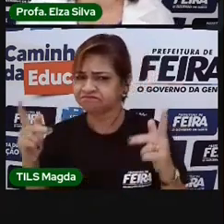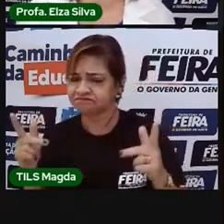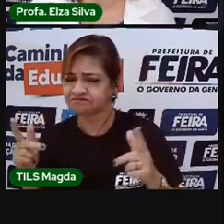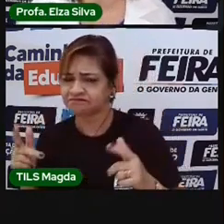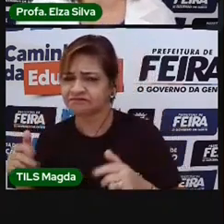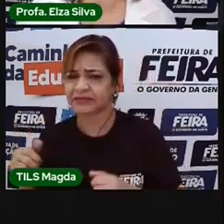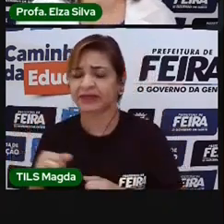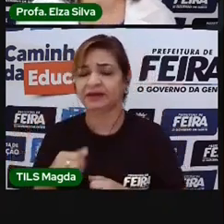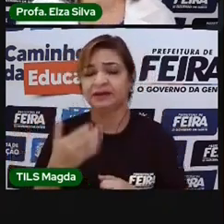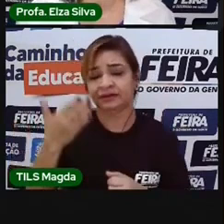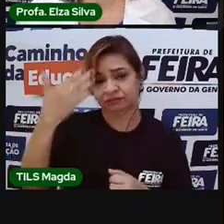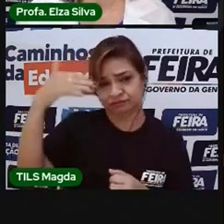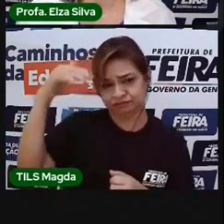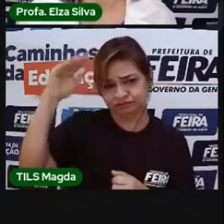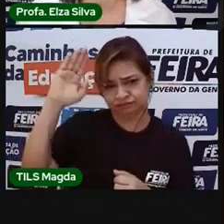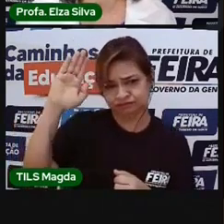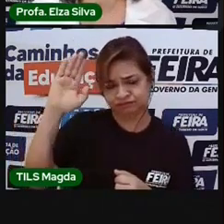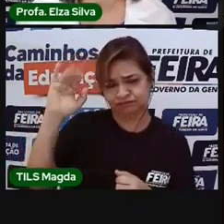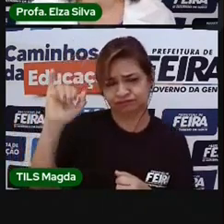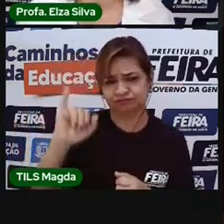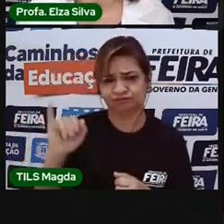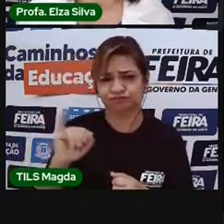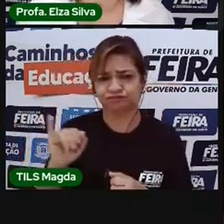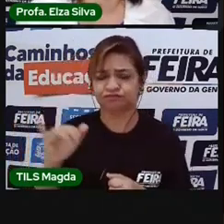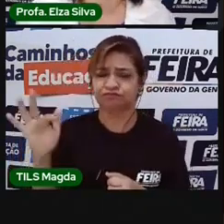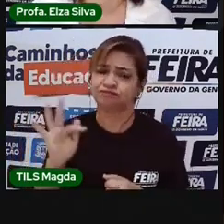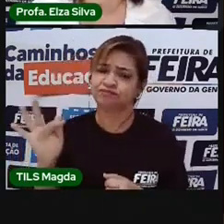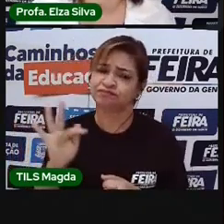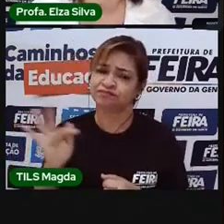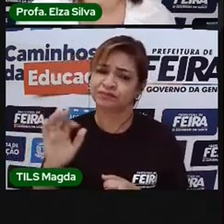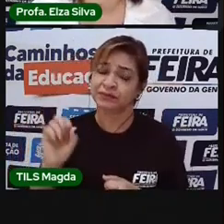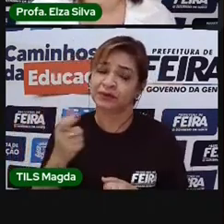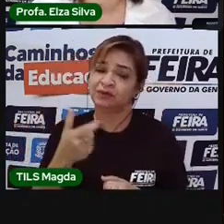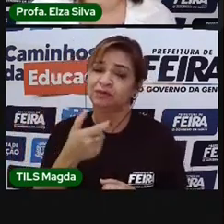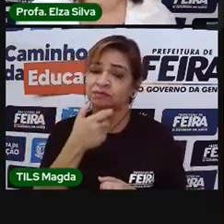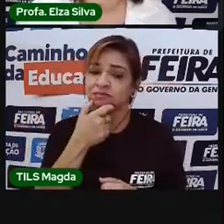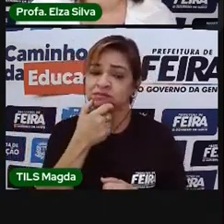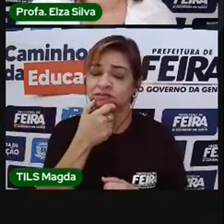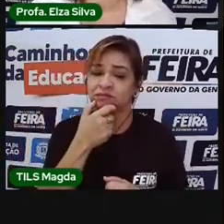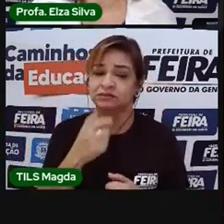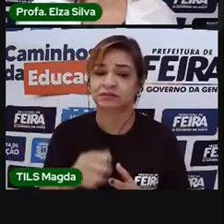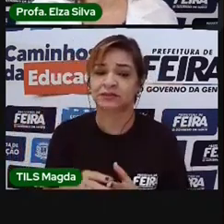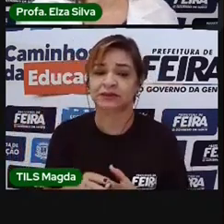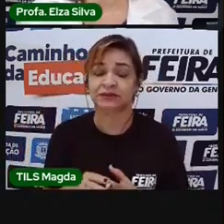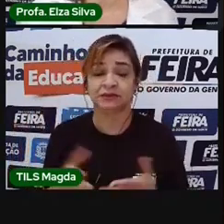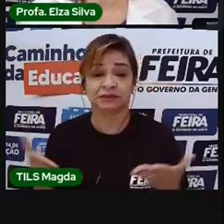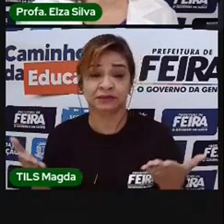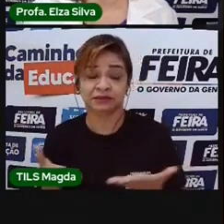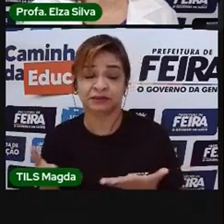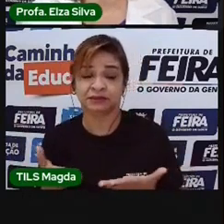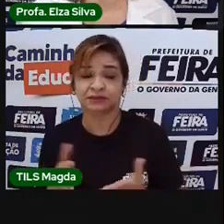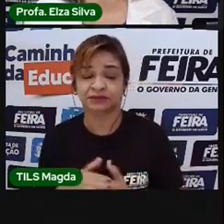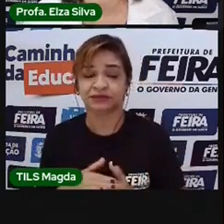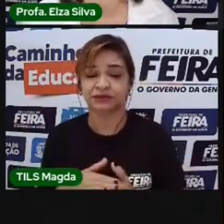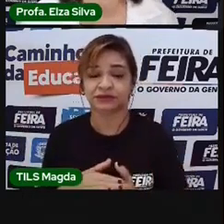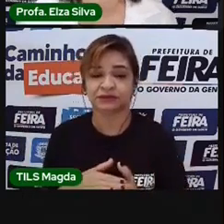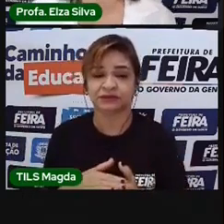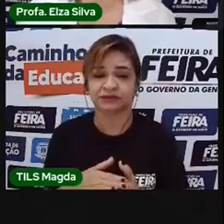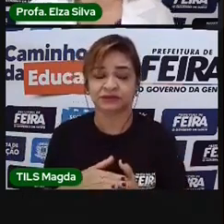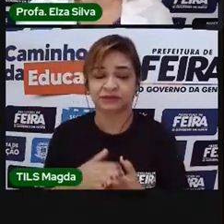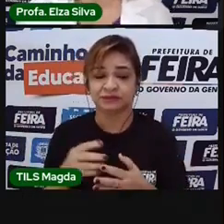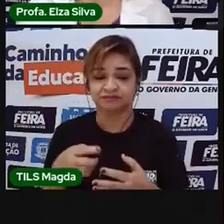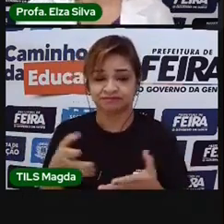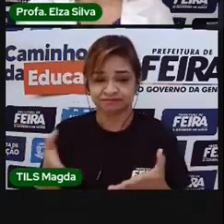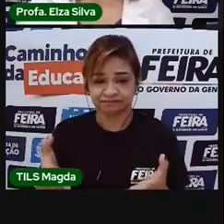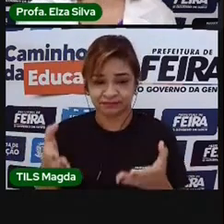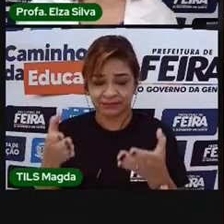espanhola, italiana, francesa ou inglesa. E hoje nós estamos nos debruçando a